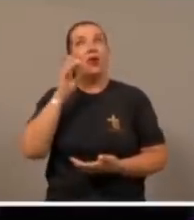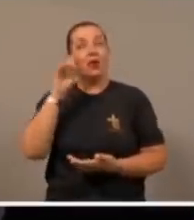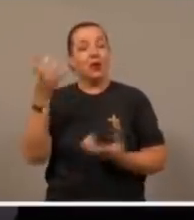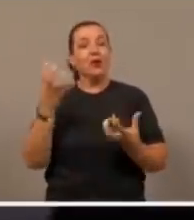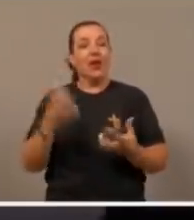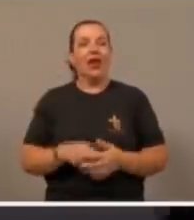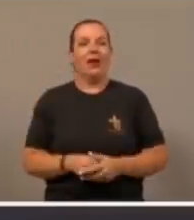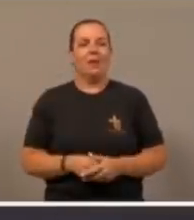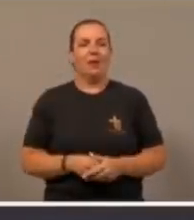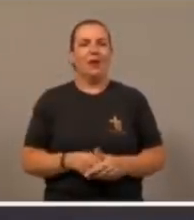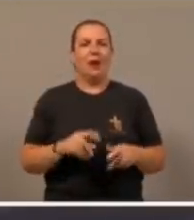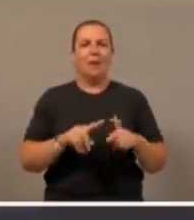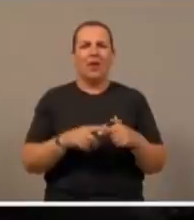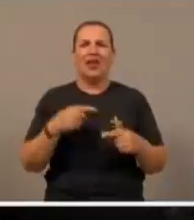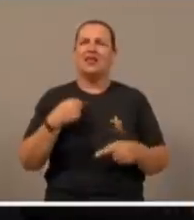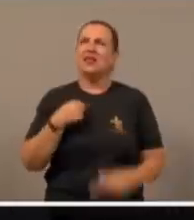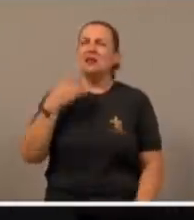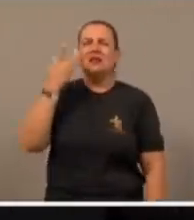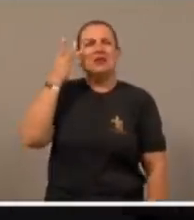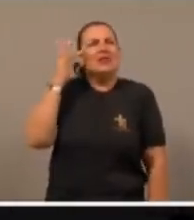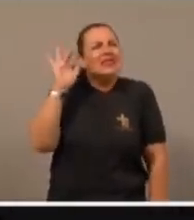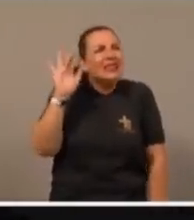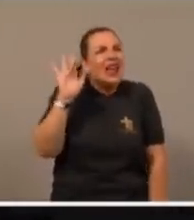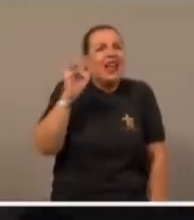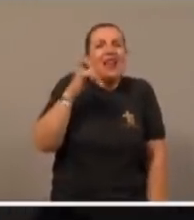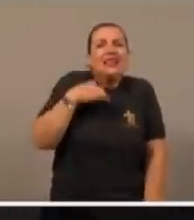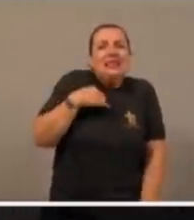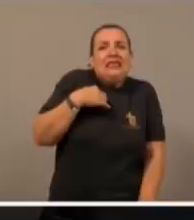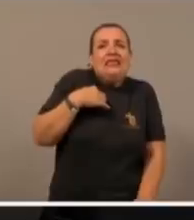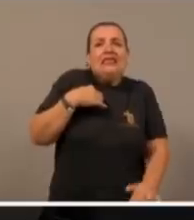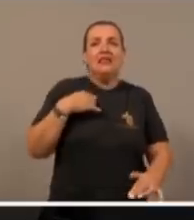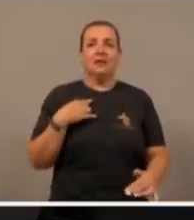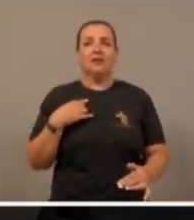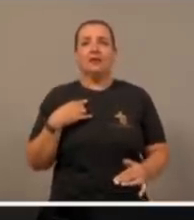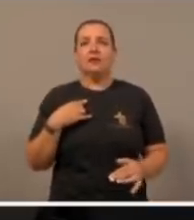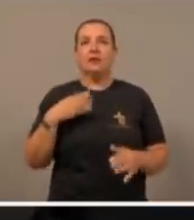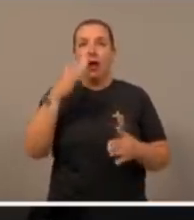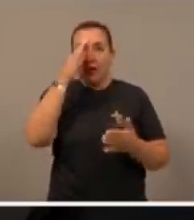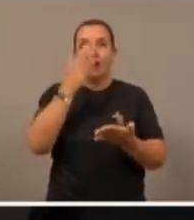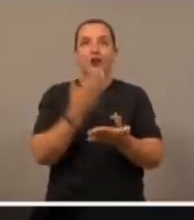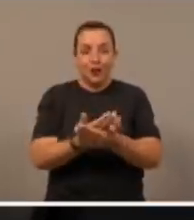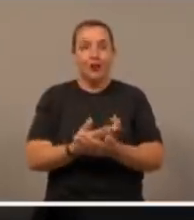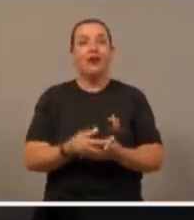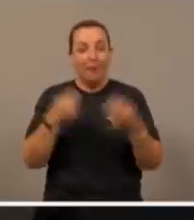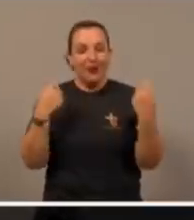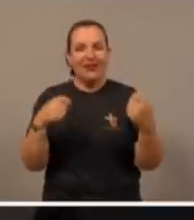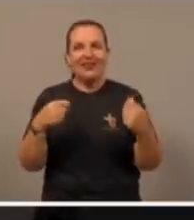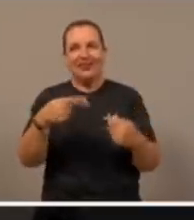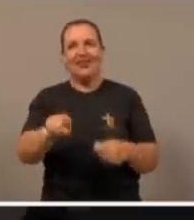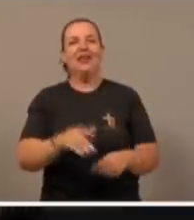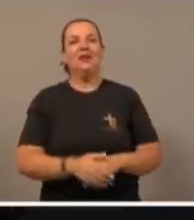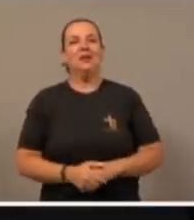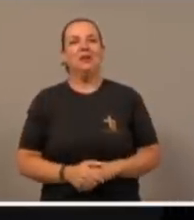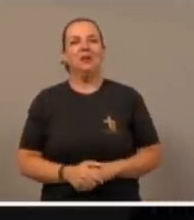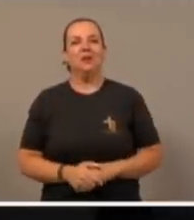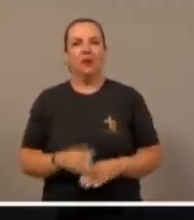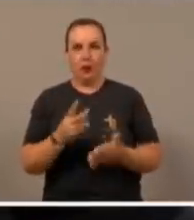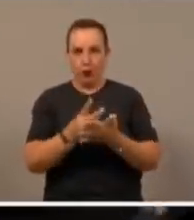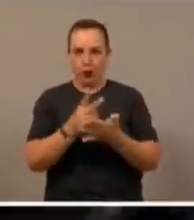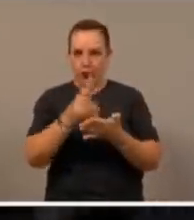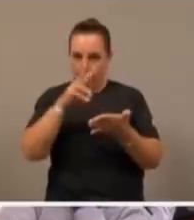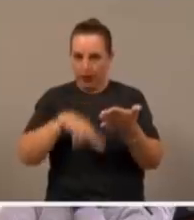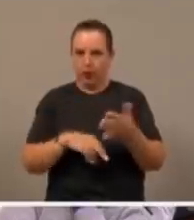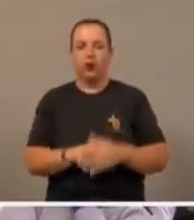enquanto você ficar ali, mas eu vou, eu vou, vai meu filho, acredite nisso, segue por favor Fernanda. Moisés